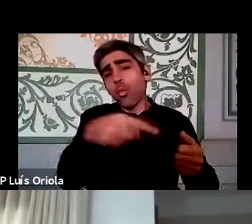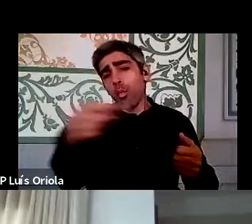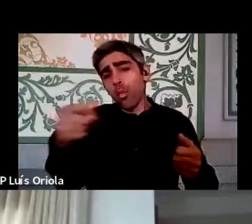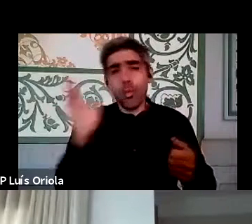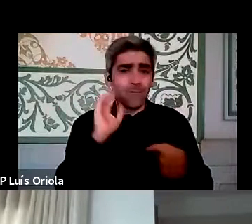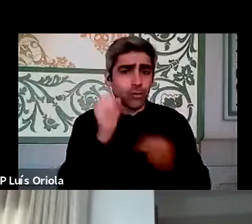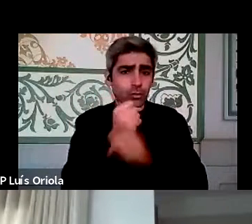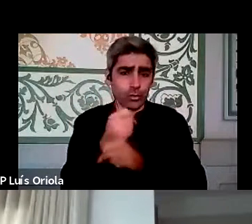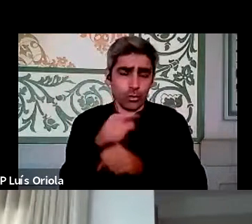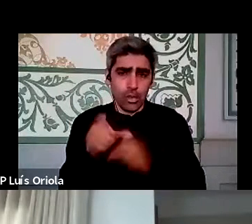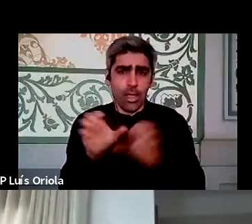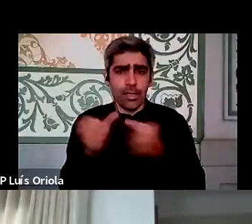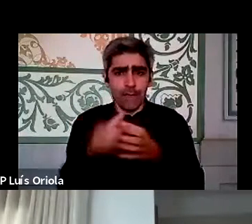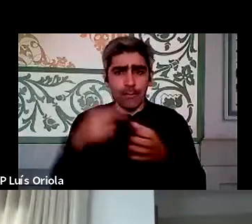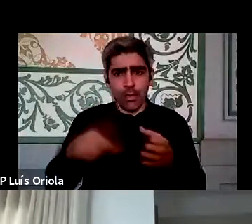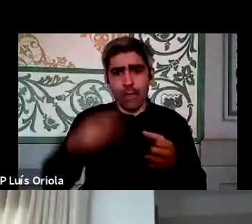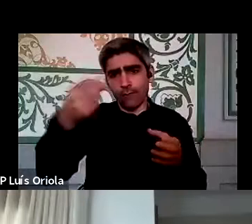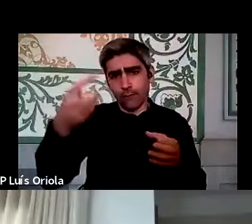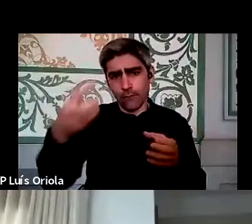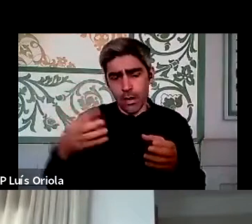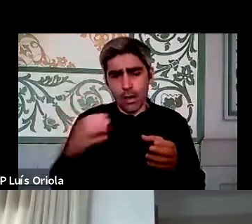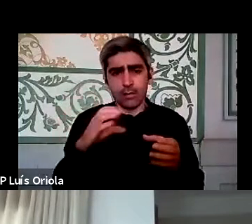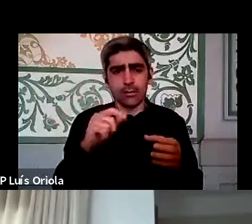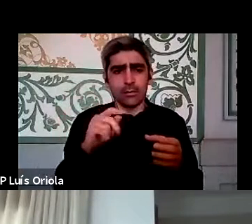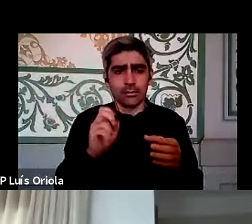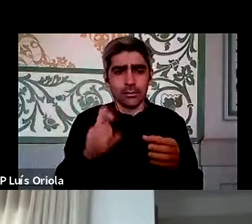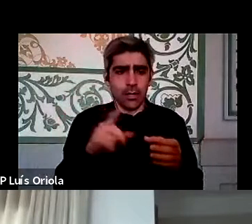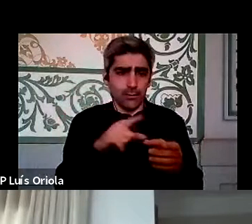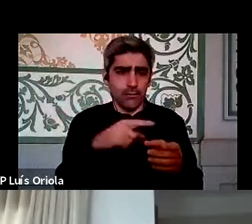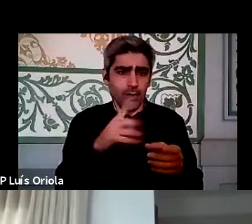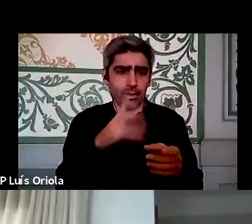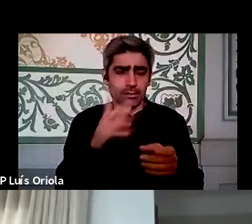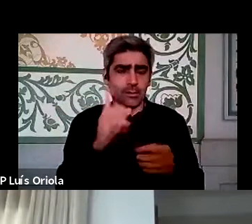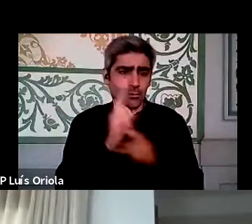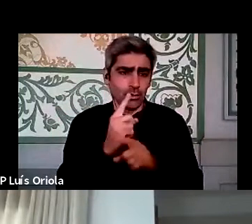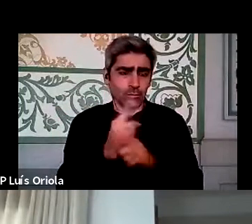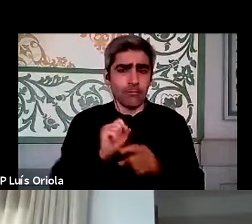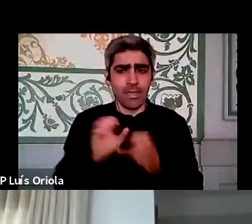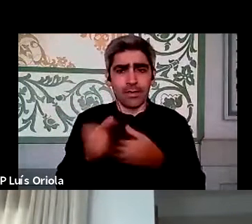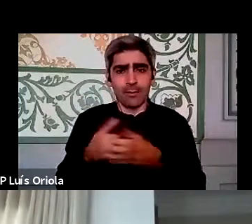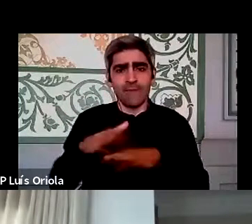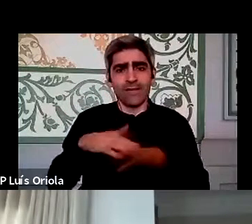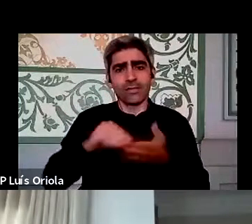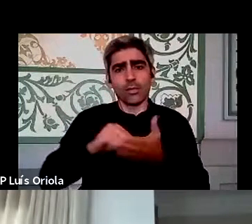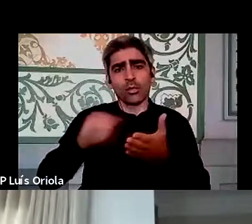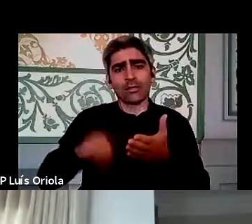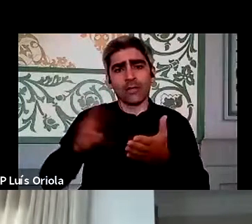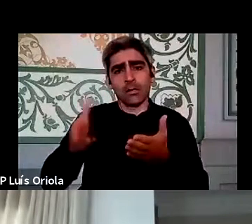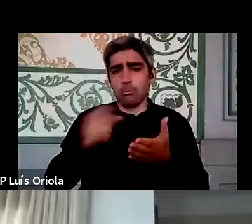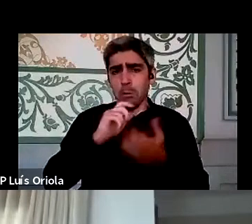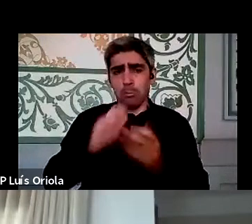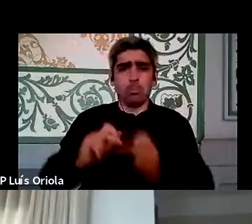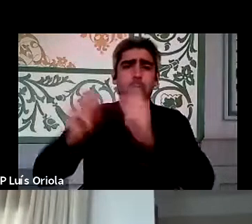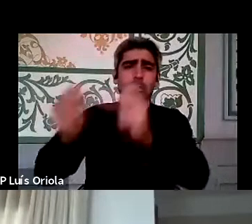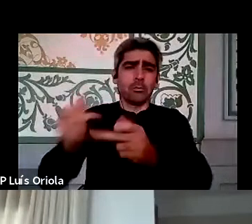equipas, eu digo isso e o César com certeza vai também dizer o mesmo, a minha equipa que faz a contratação pode perfeitamente estar em casa.